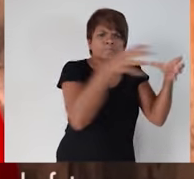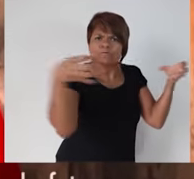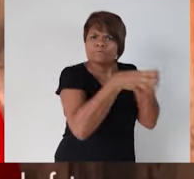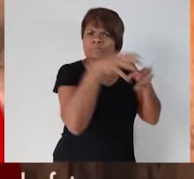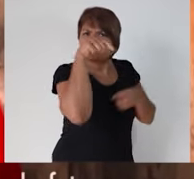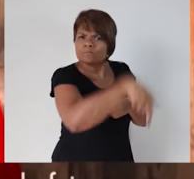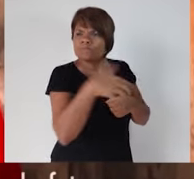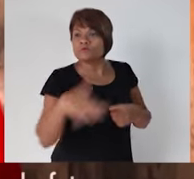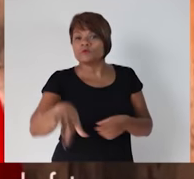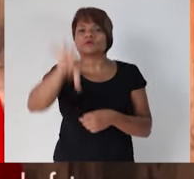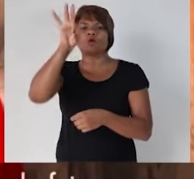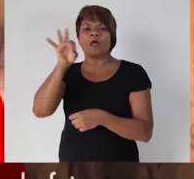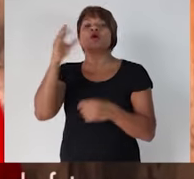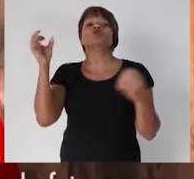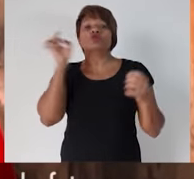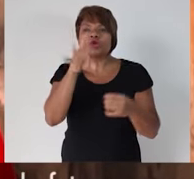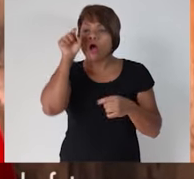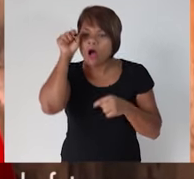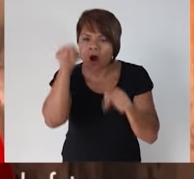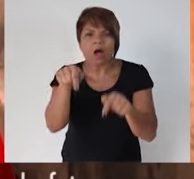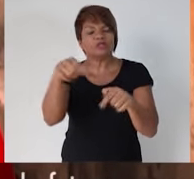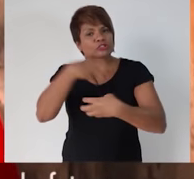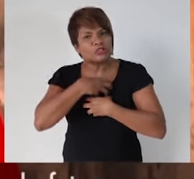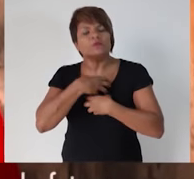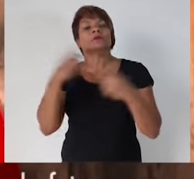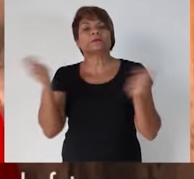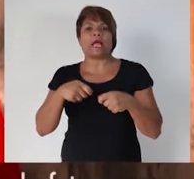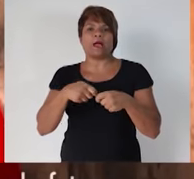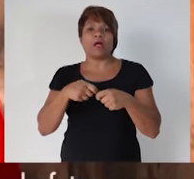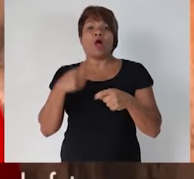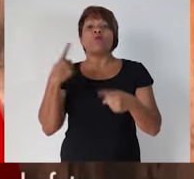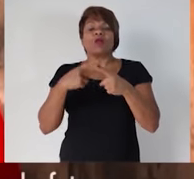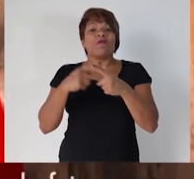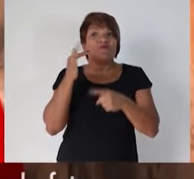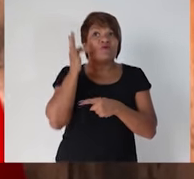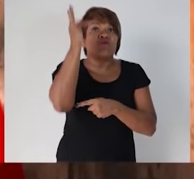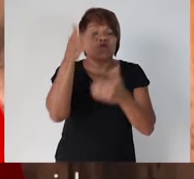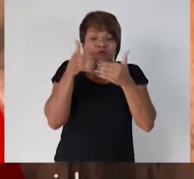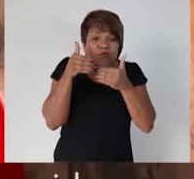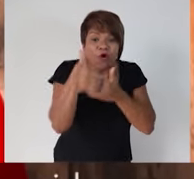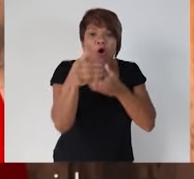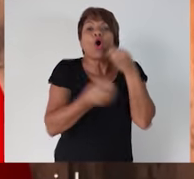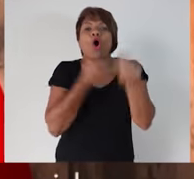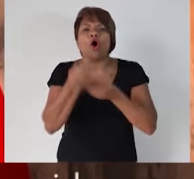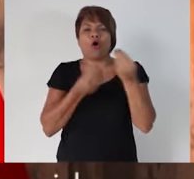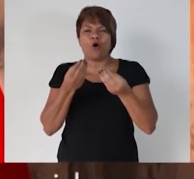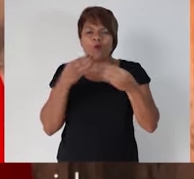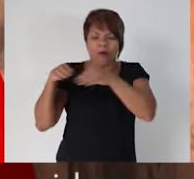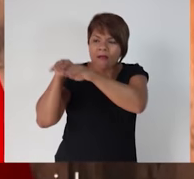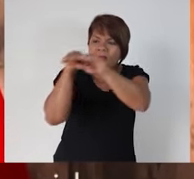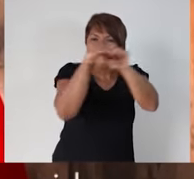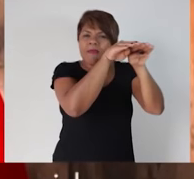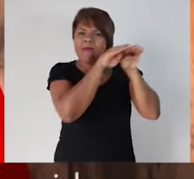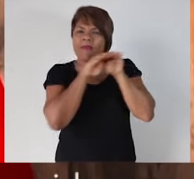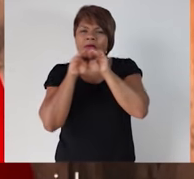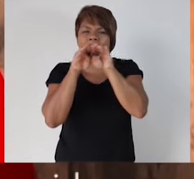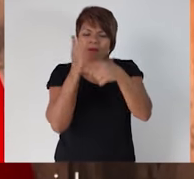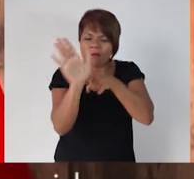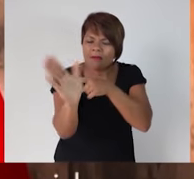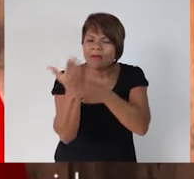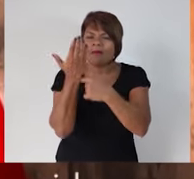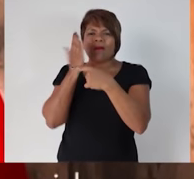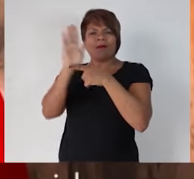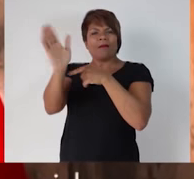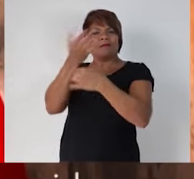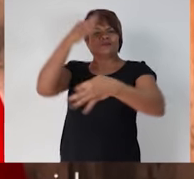Só assim será possível virar essa página. E poder falar do futuro. Um futuro de igualdade, de